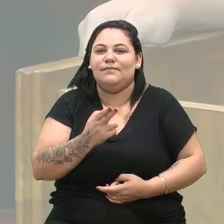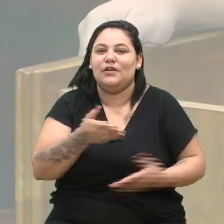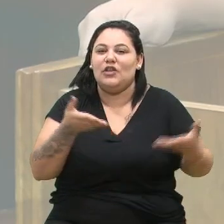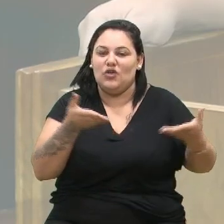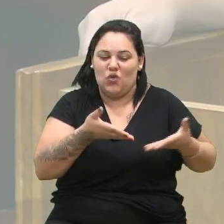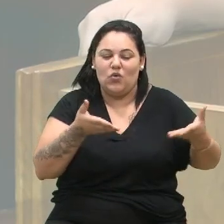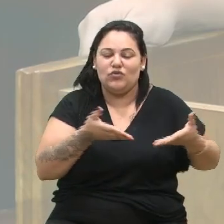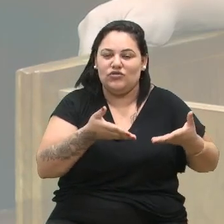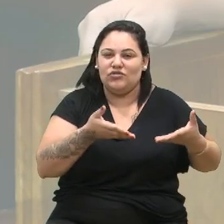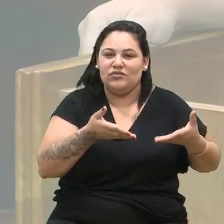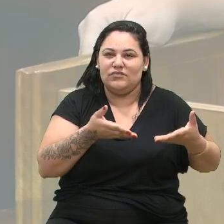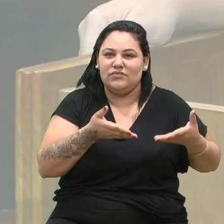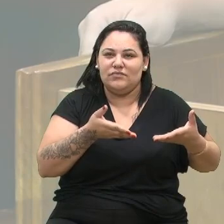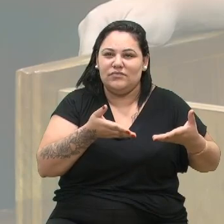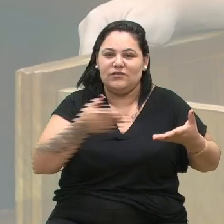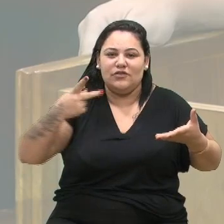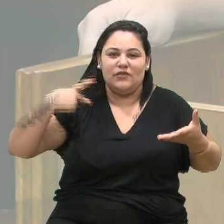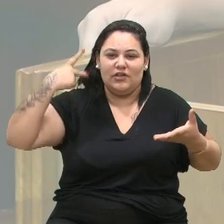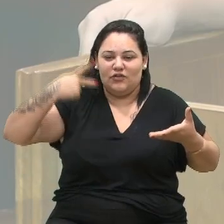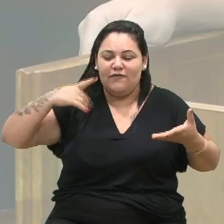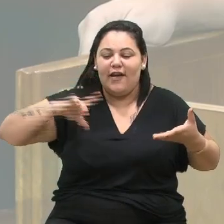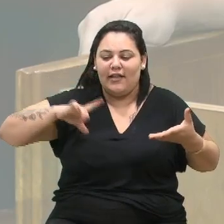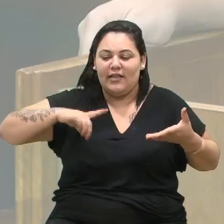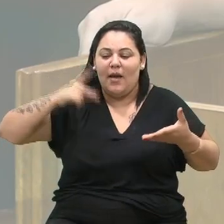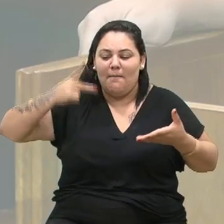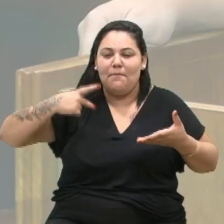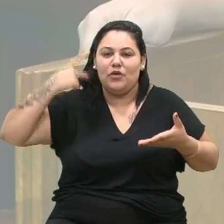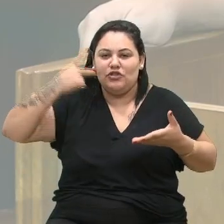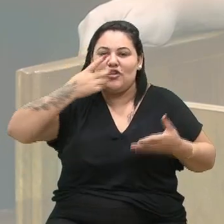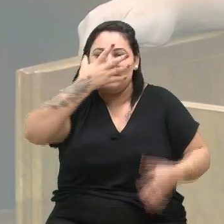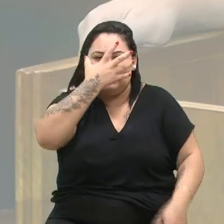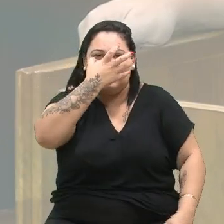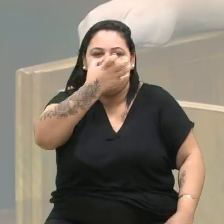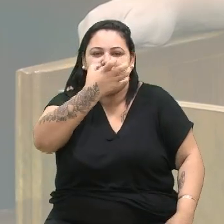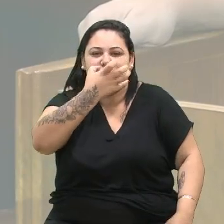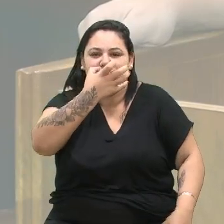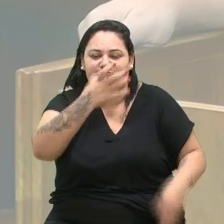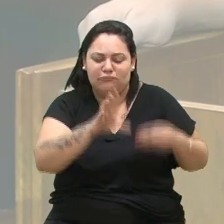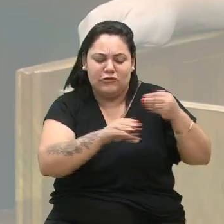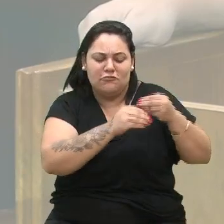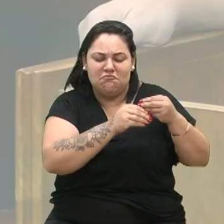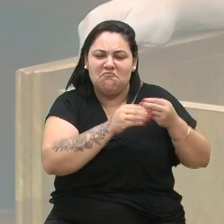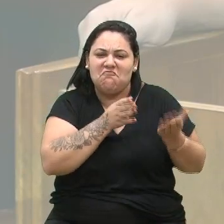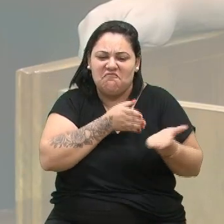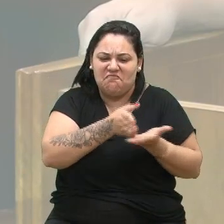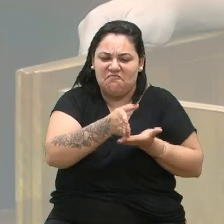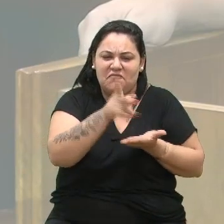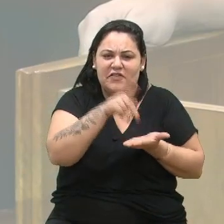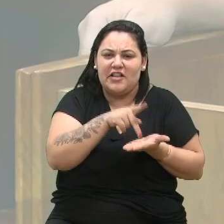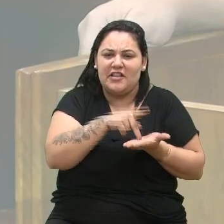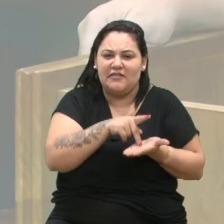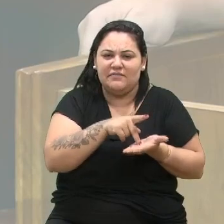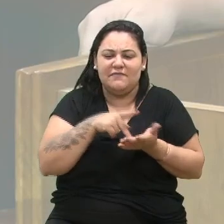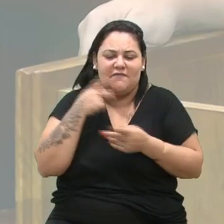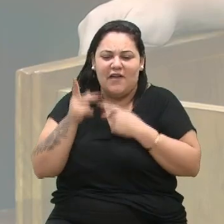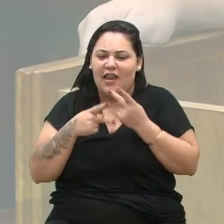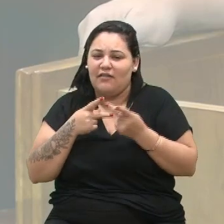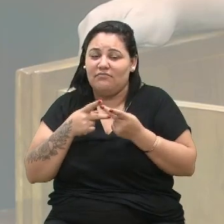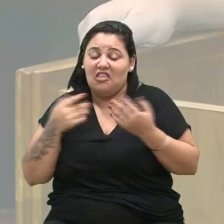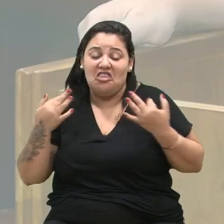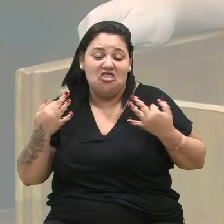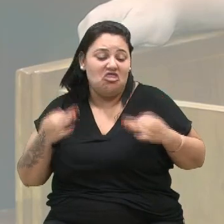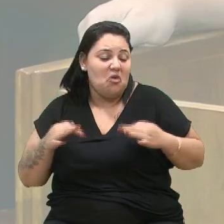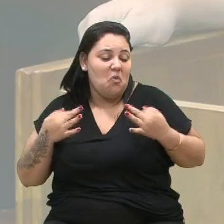vão ganhar este tipo de política. Política séria, política honesta e política que fala a verdade. Doa a quem doer.